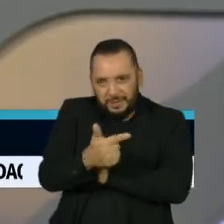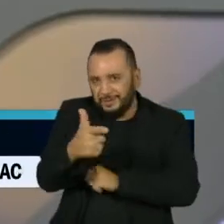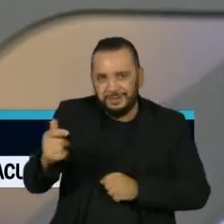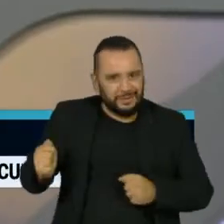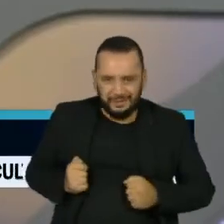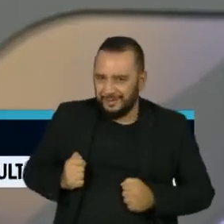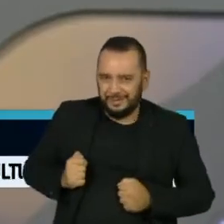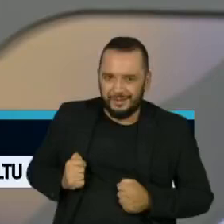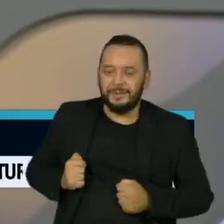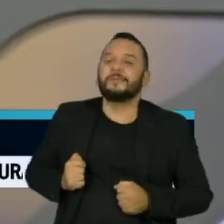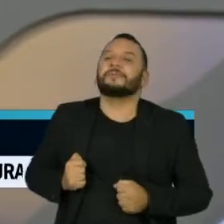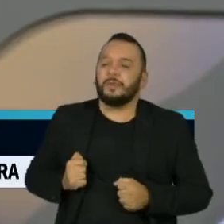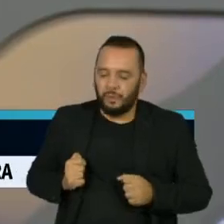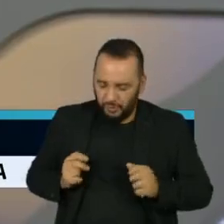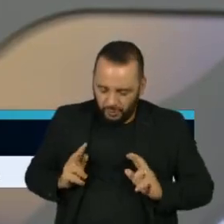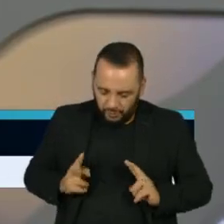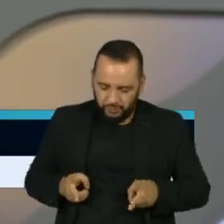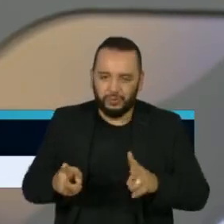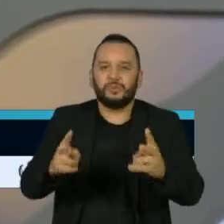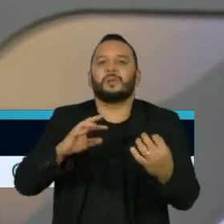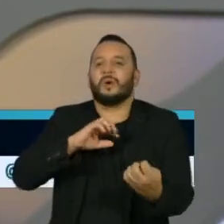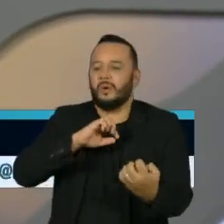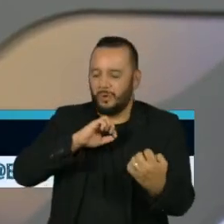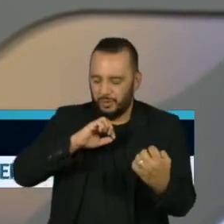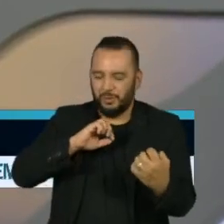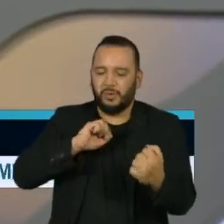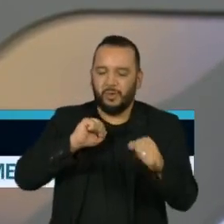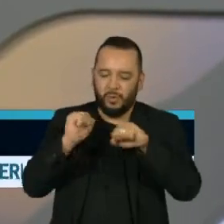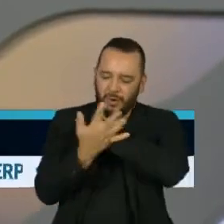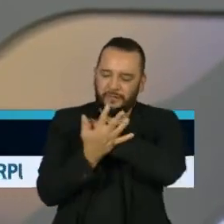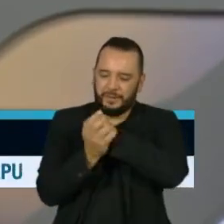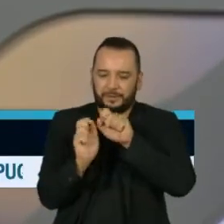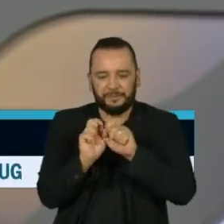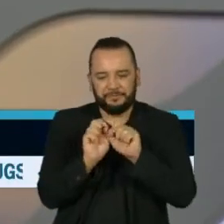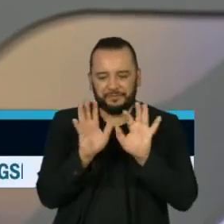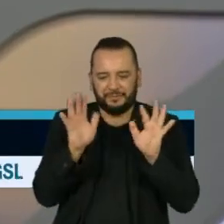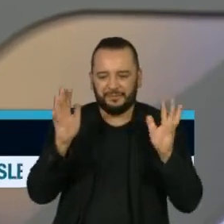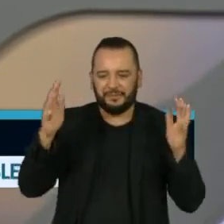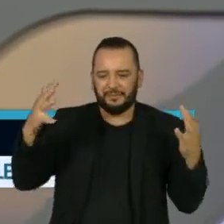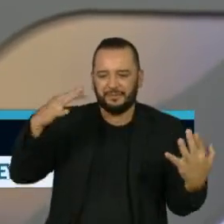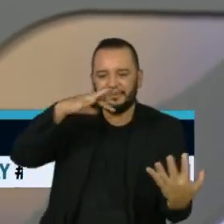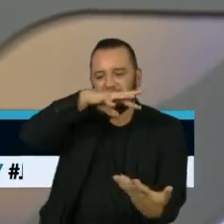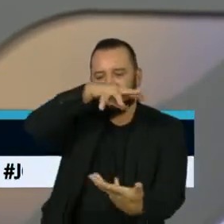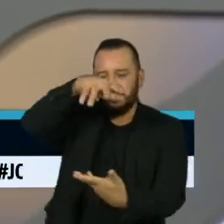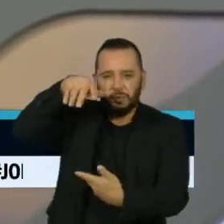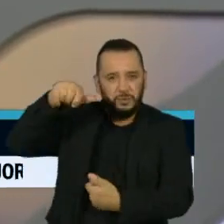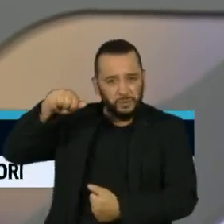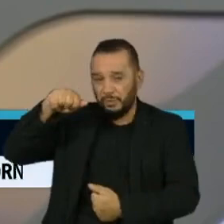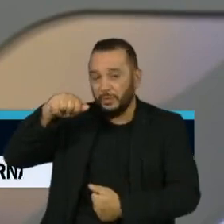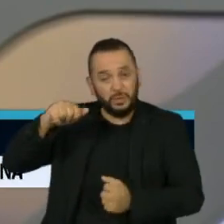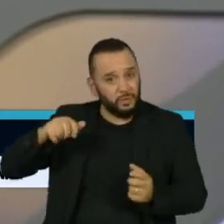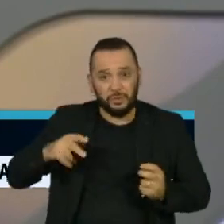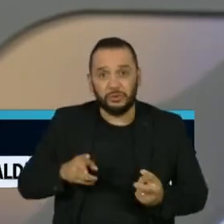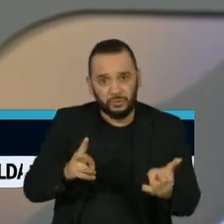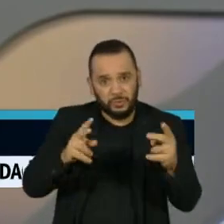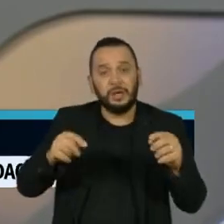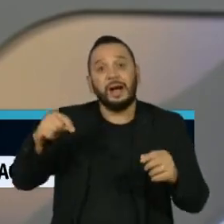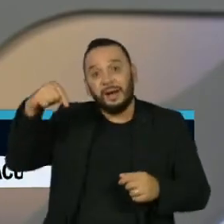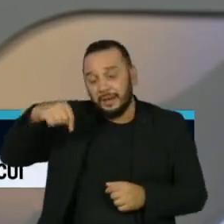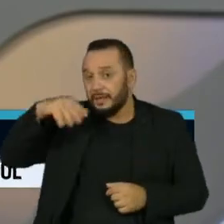momento, ainda estamos em estado pandêmico no mundo e estamos no meio de uma epidemia no Brasil.